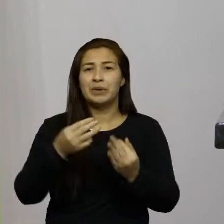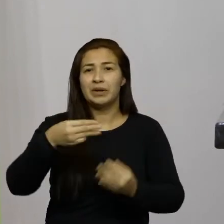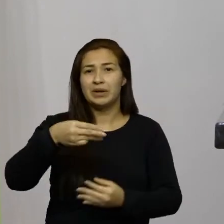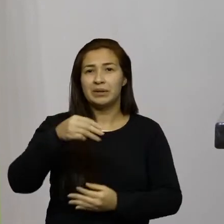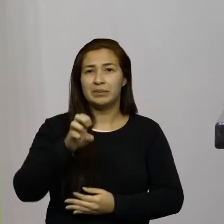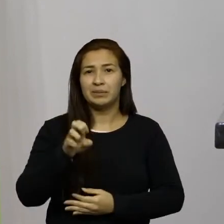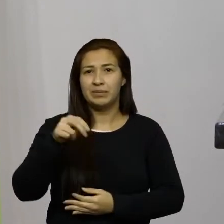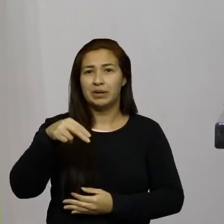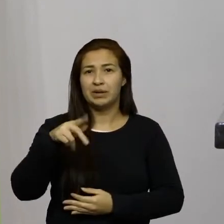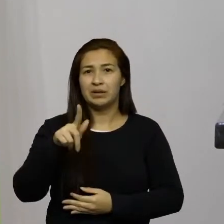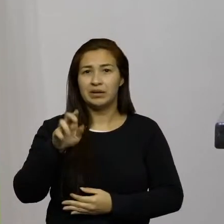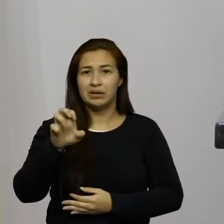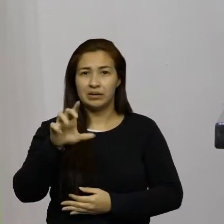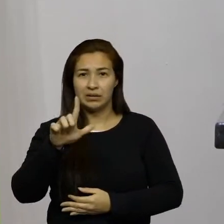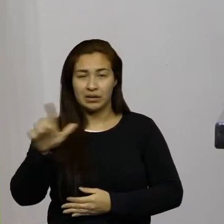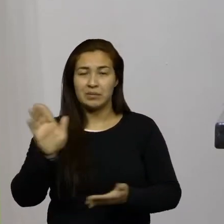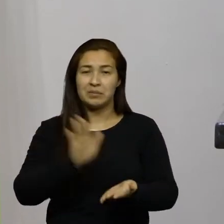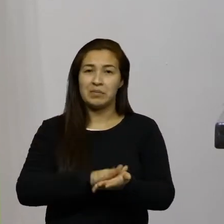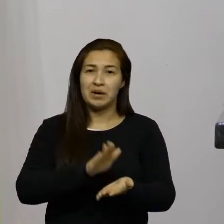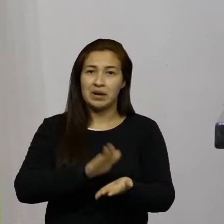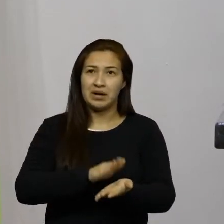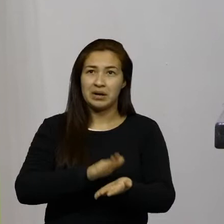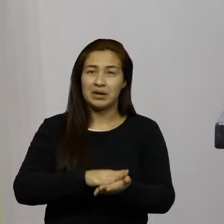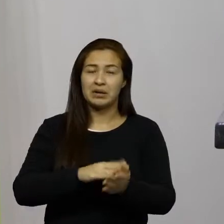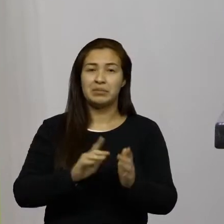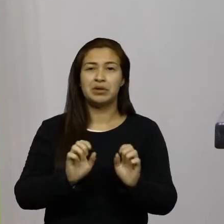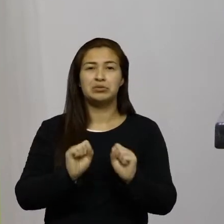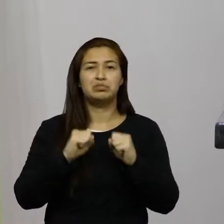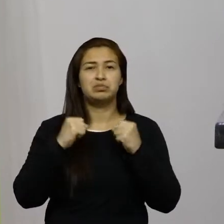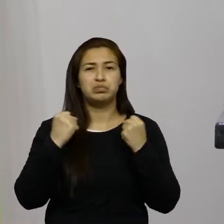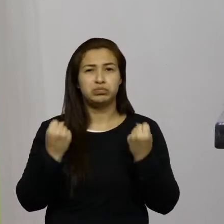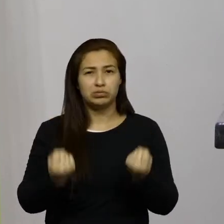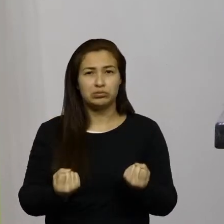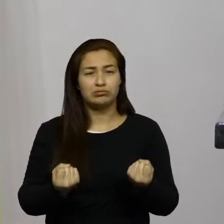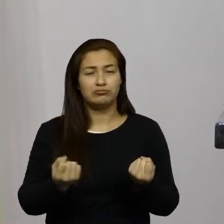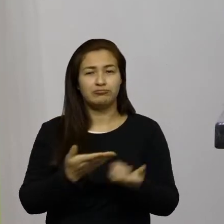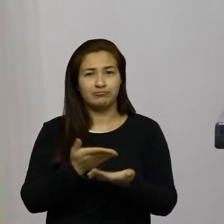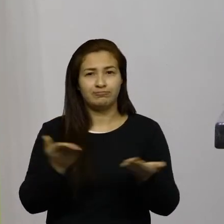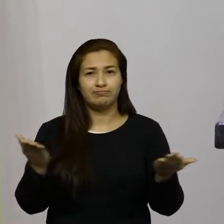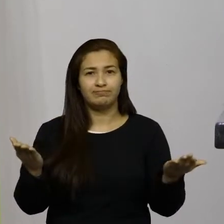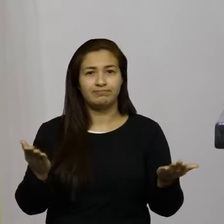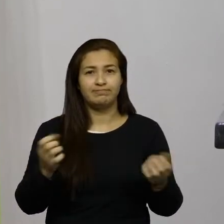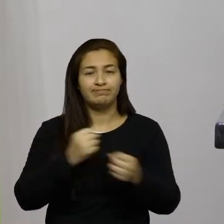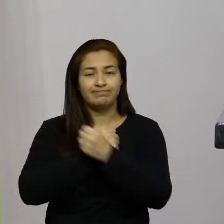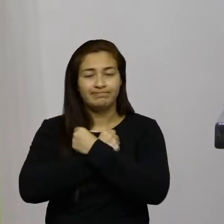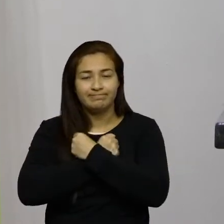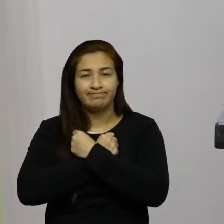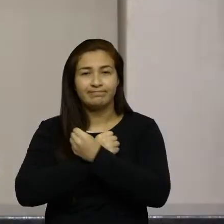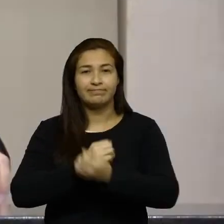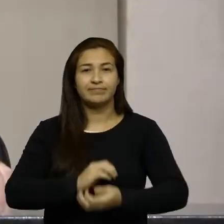aqui os meus parabéns pela dedicação e o grande esforço aquele abraço